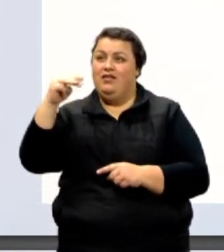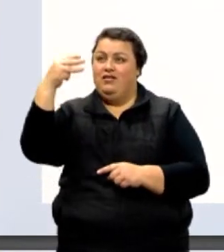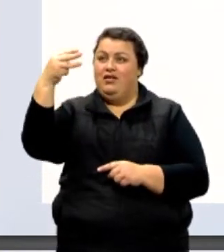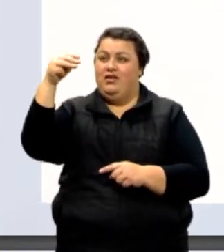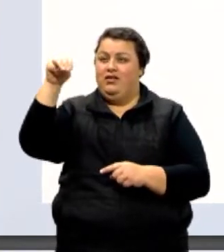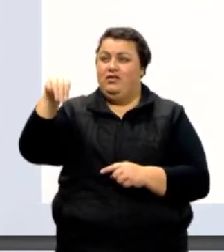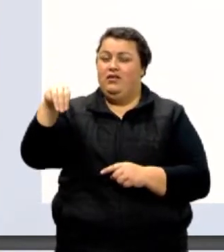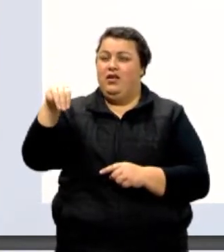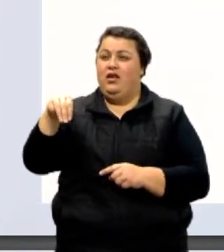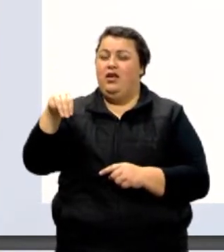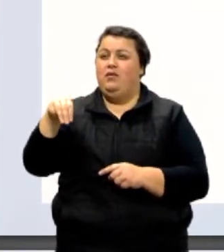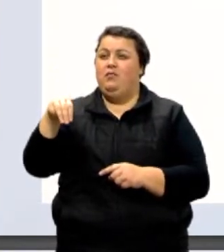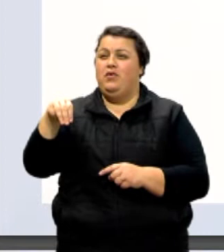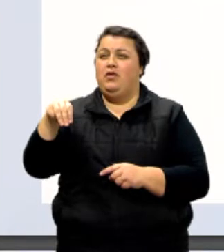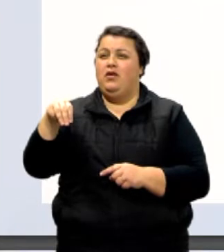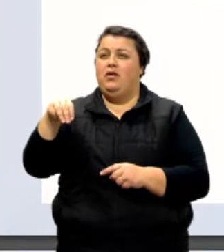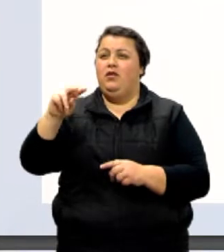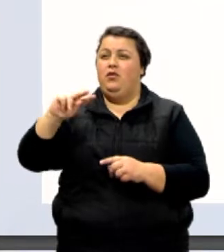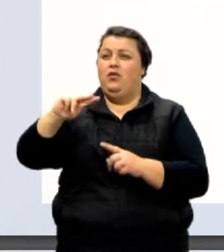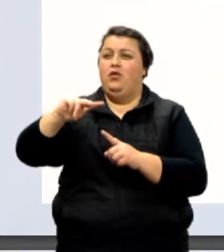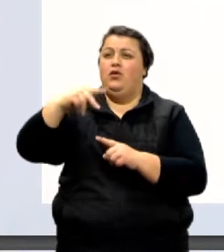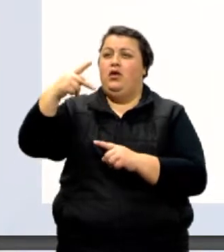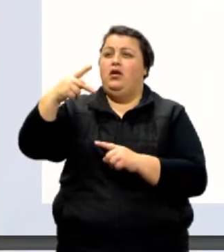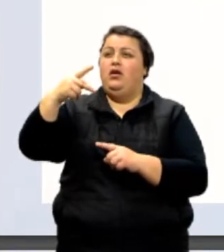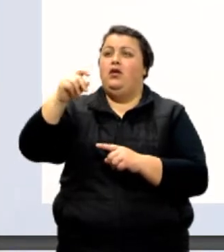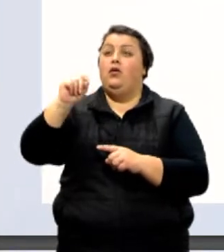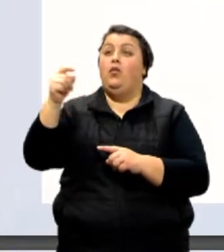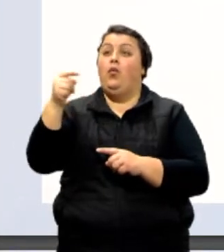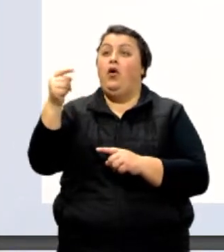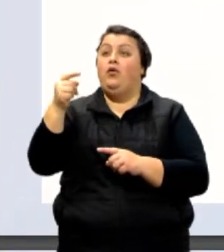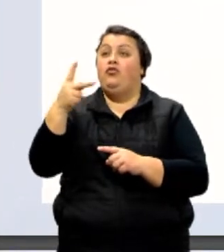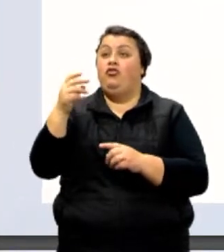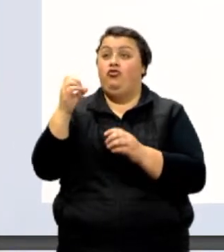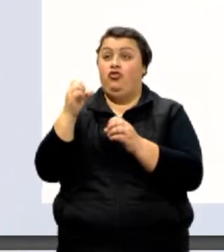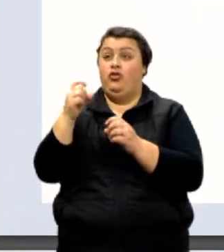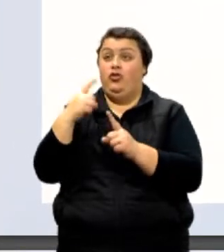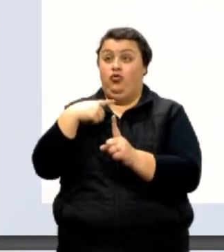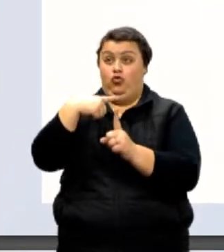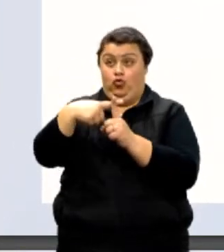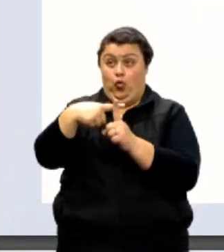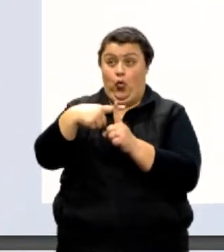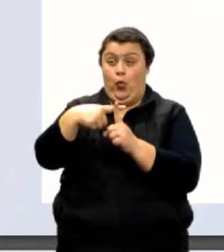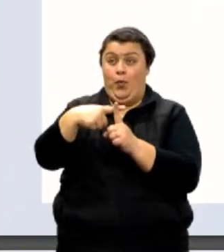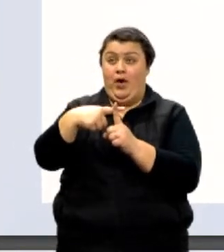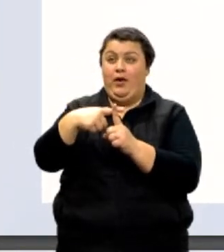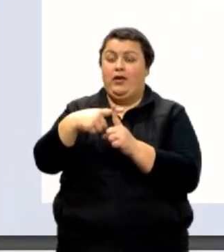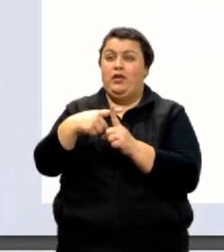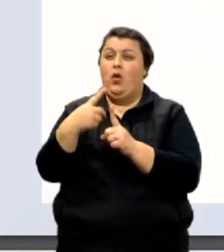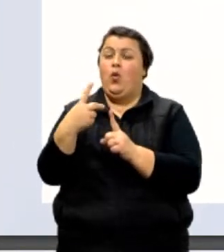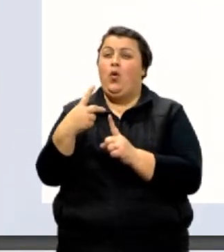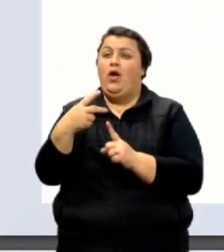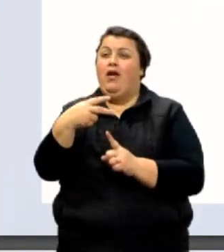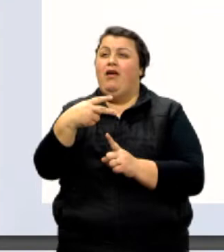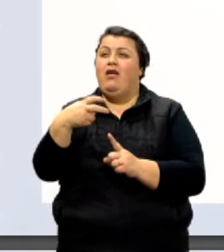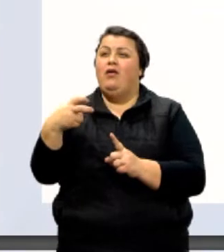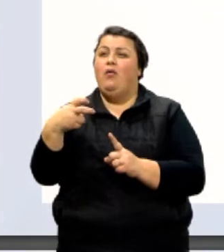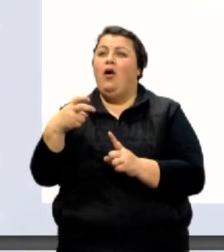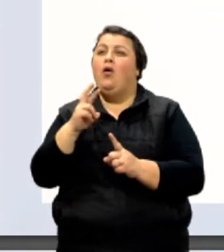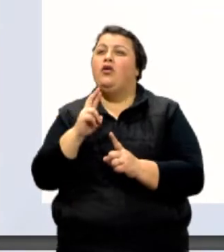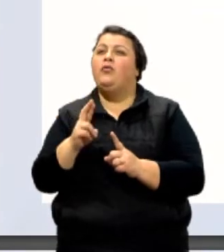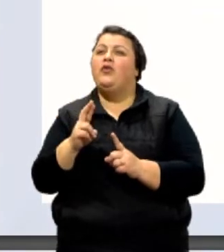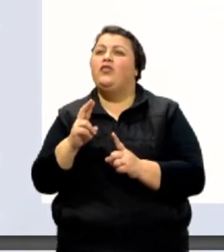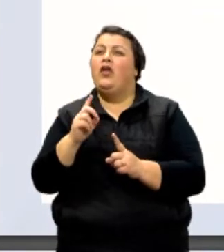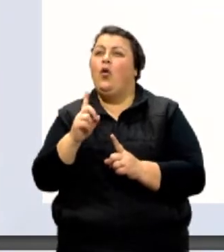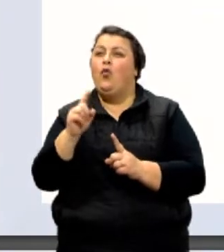Propriedades de potência de mesma base, soma dos expoentes. Então, quer dizer que um milhão de quilômetros é 1 vezes 10 na 9